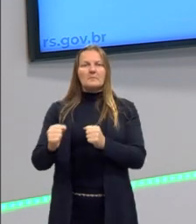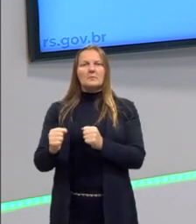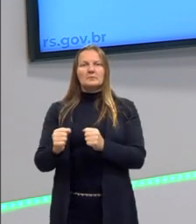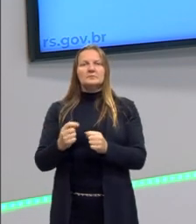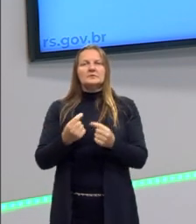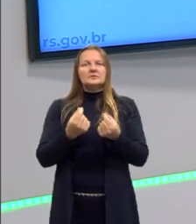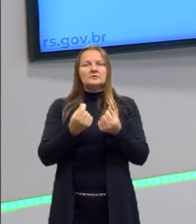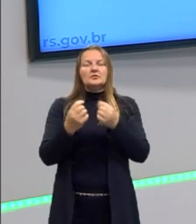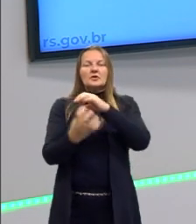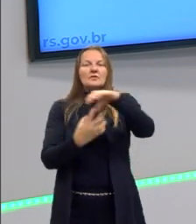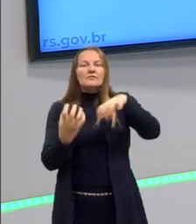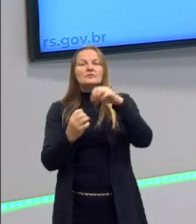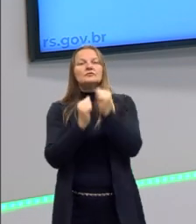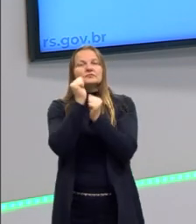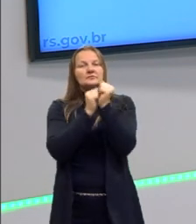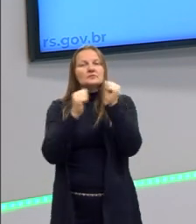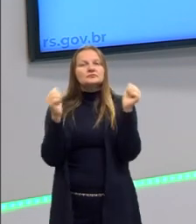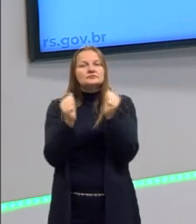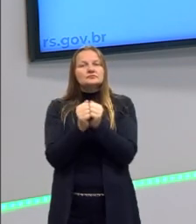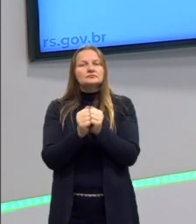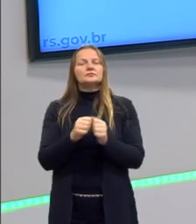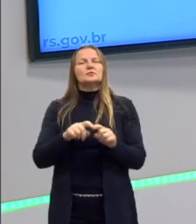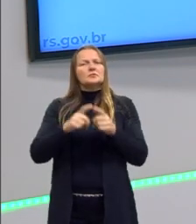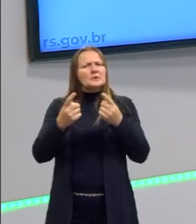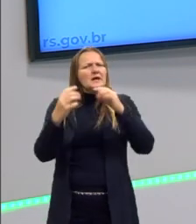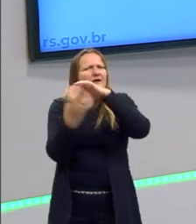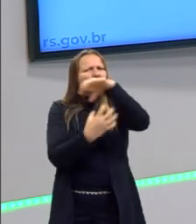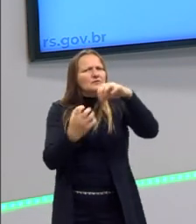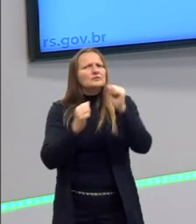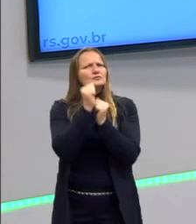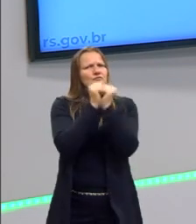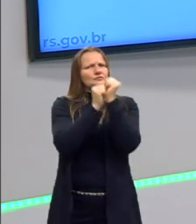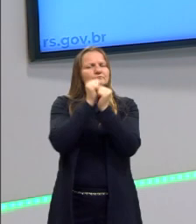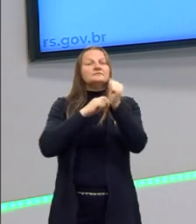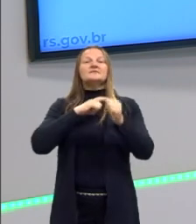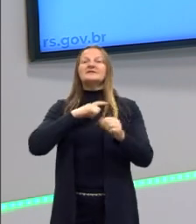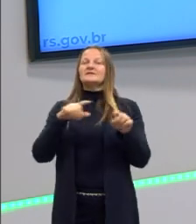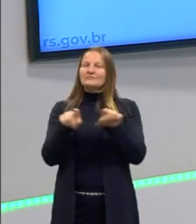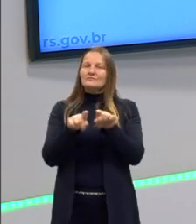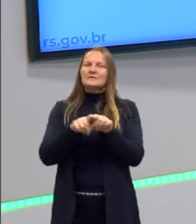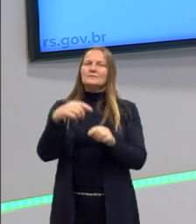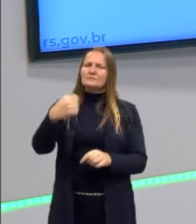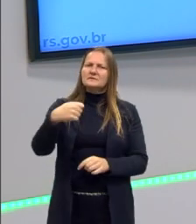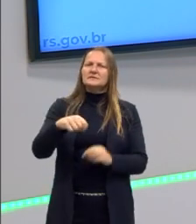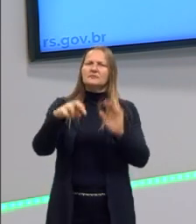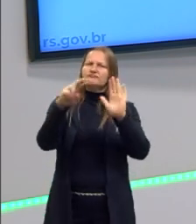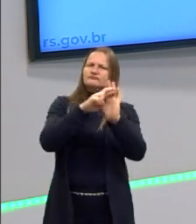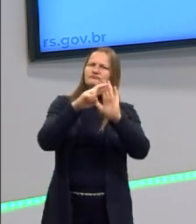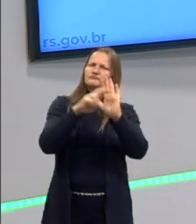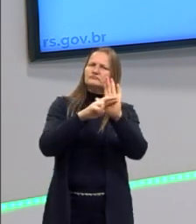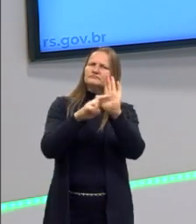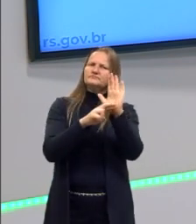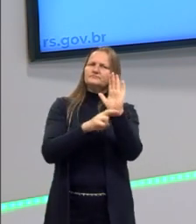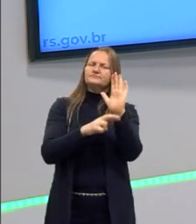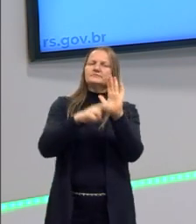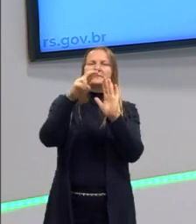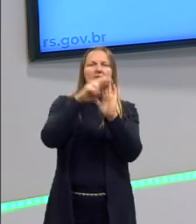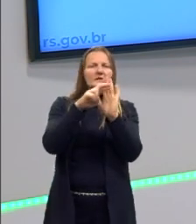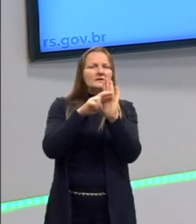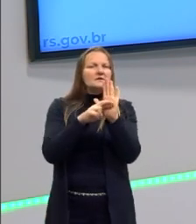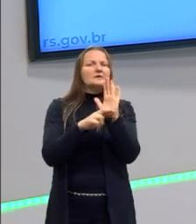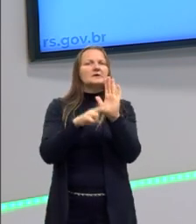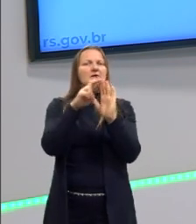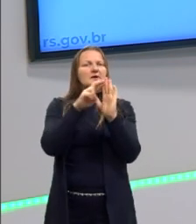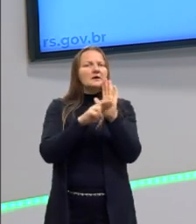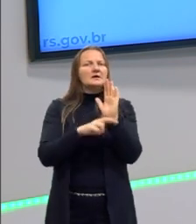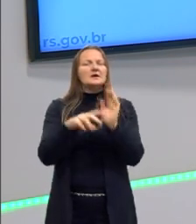A revolução industrial. E, na revolução industrial, também precisa de disciplina. Nós precisamos disciplinar